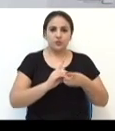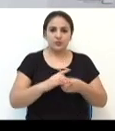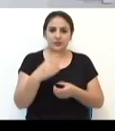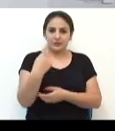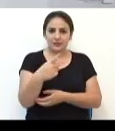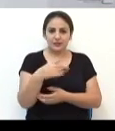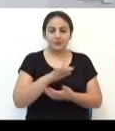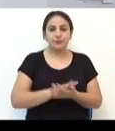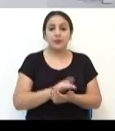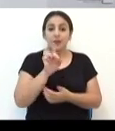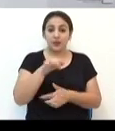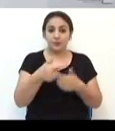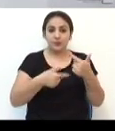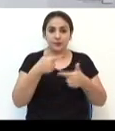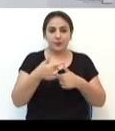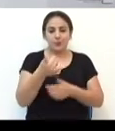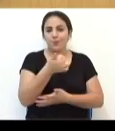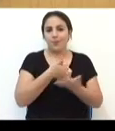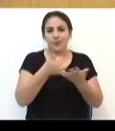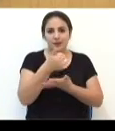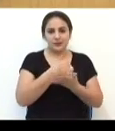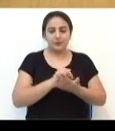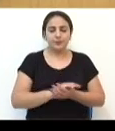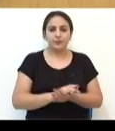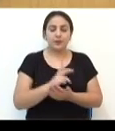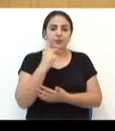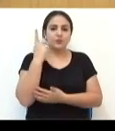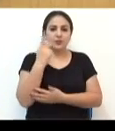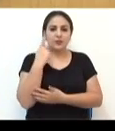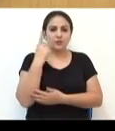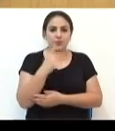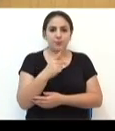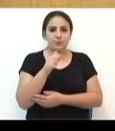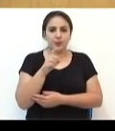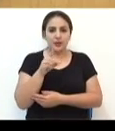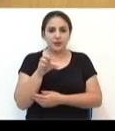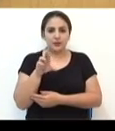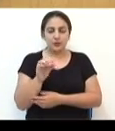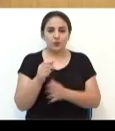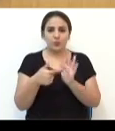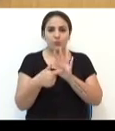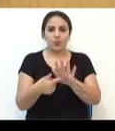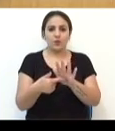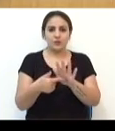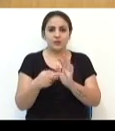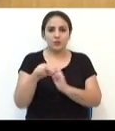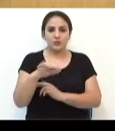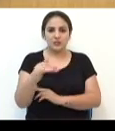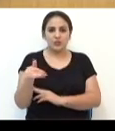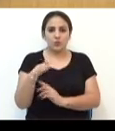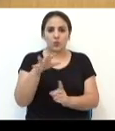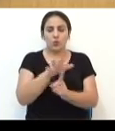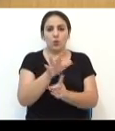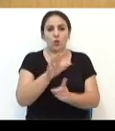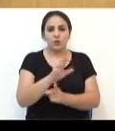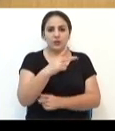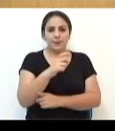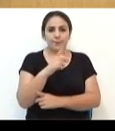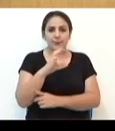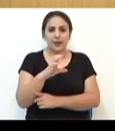deste, que é um serviço básico. Vereador Pedro Danelli apresenta a moção de repúdio à PEC